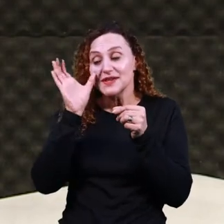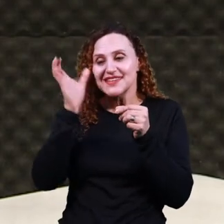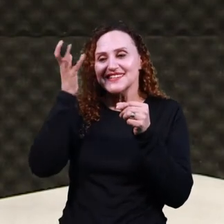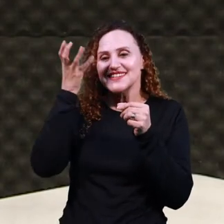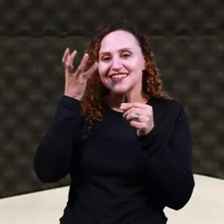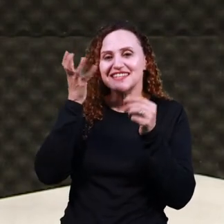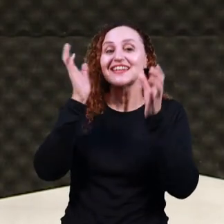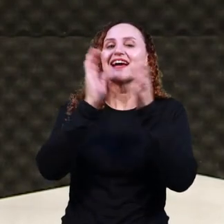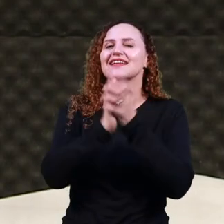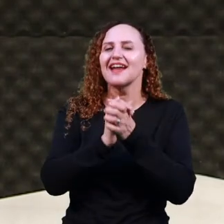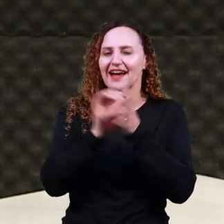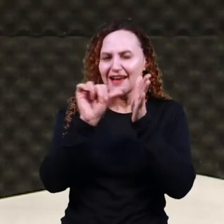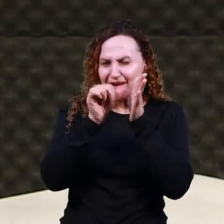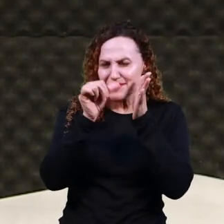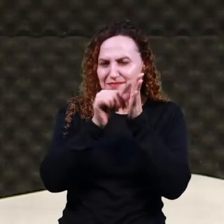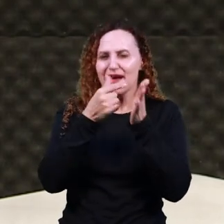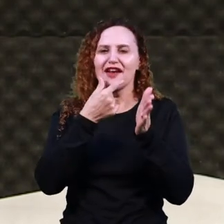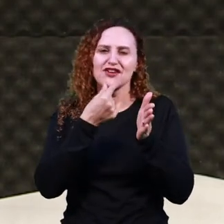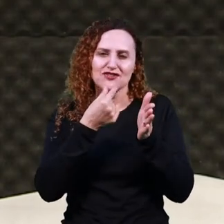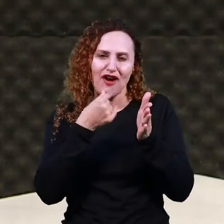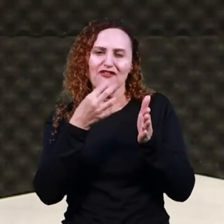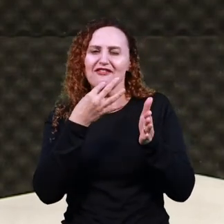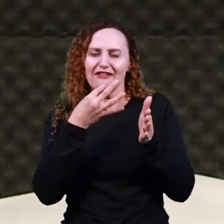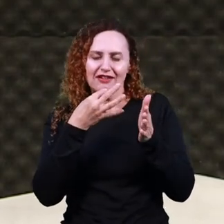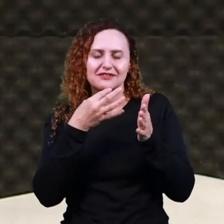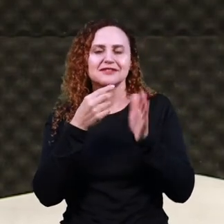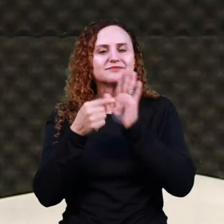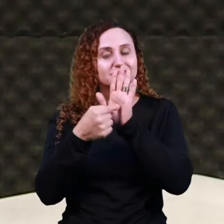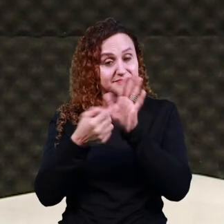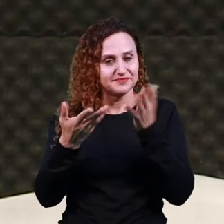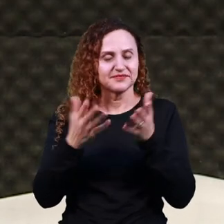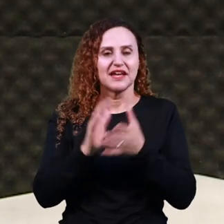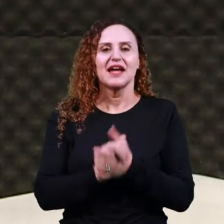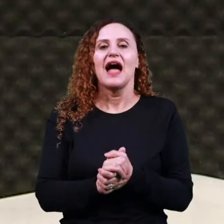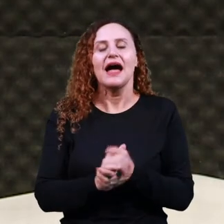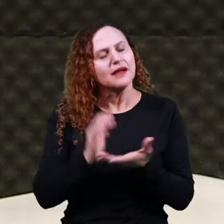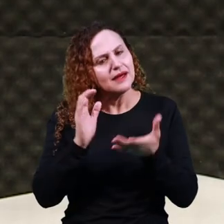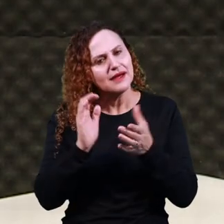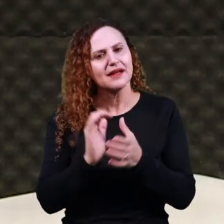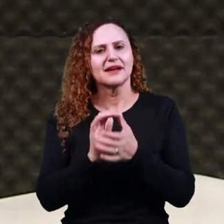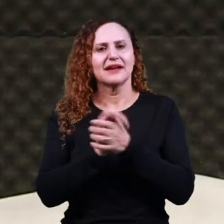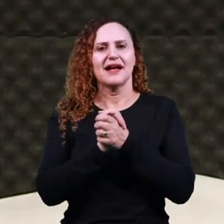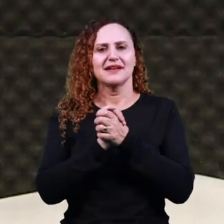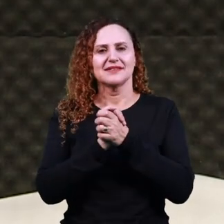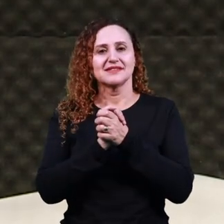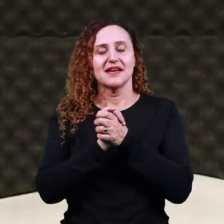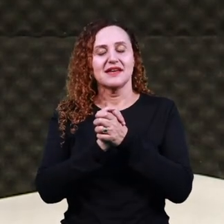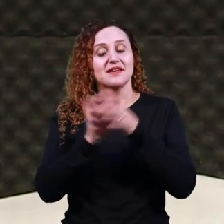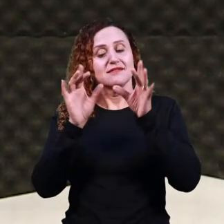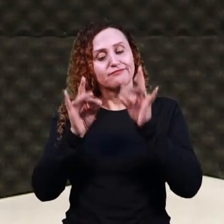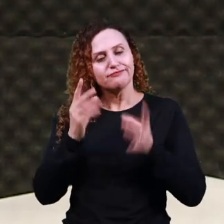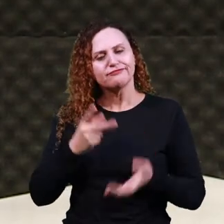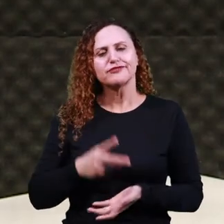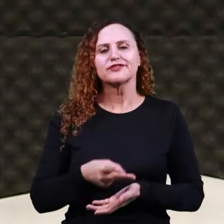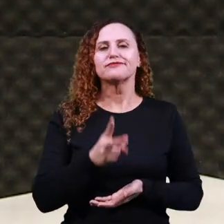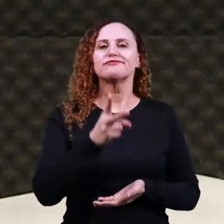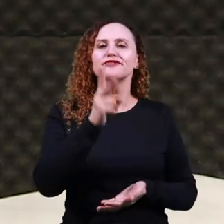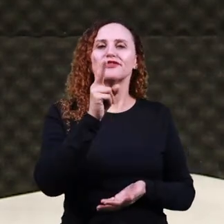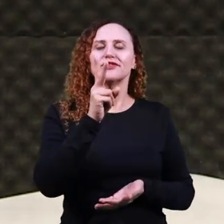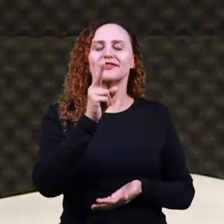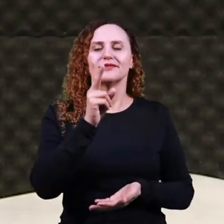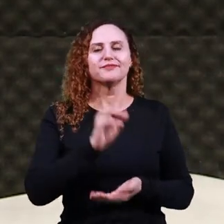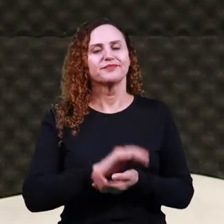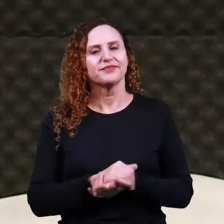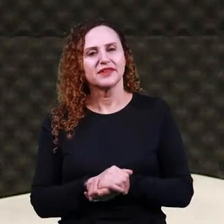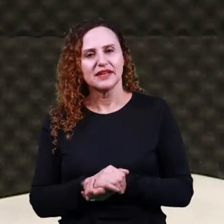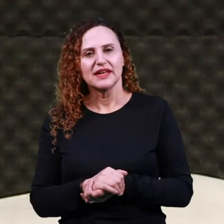Casando-se com ele, a peça dá para seguimento e ela acaba, então, com